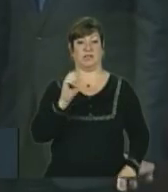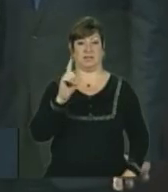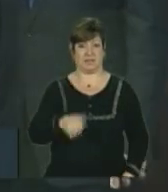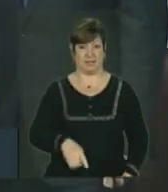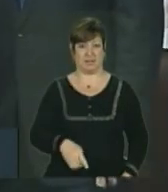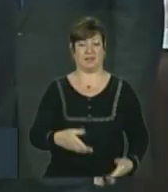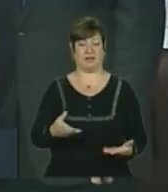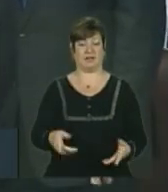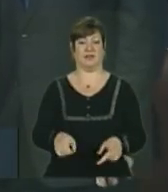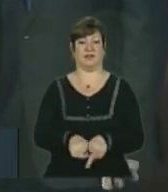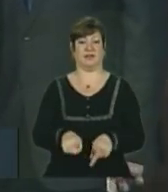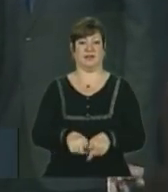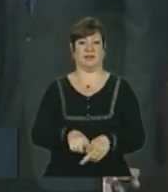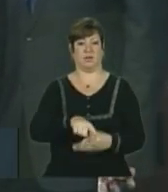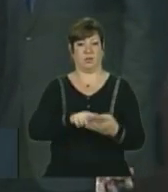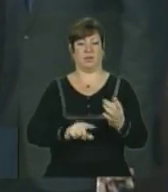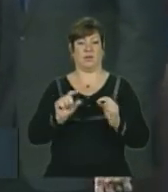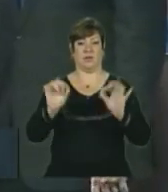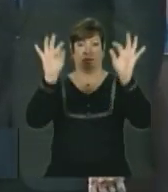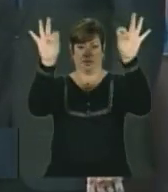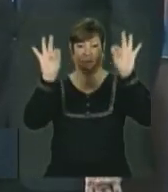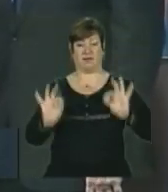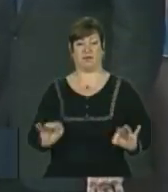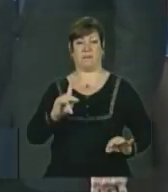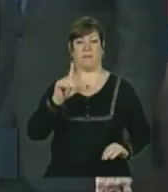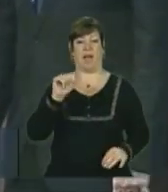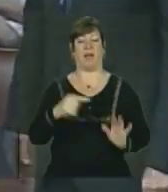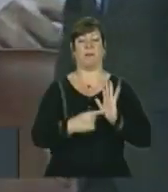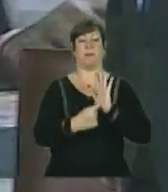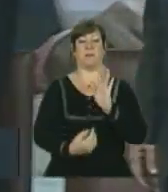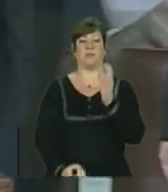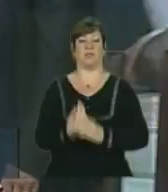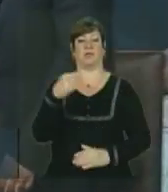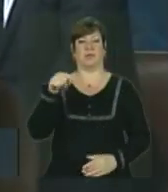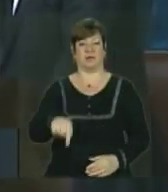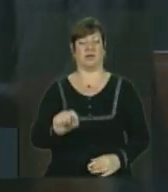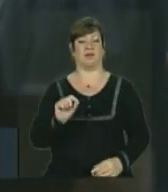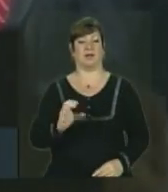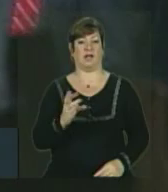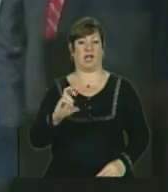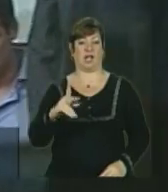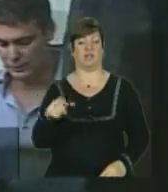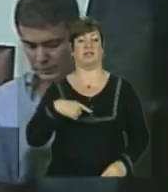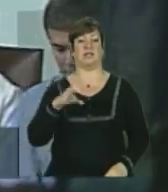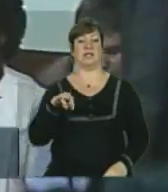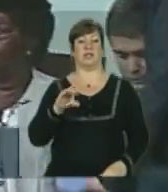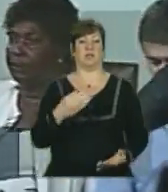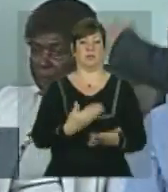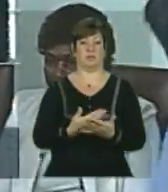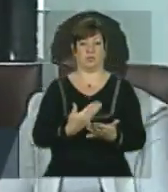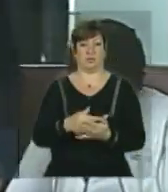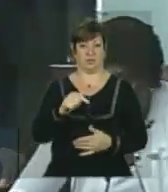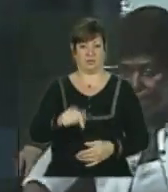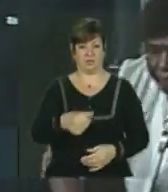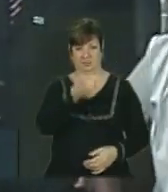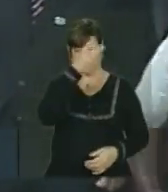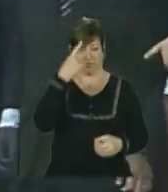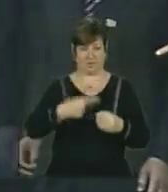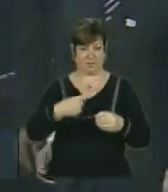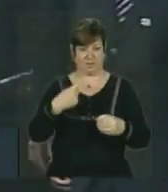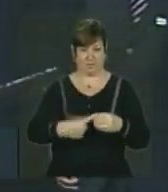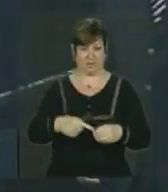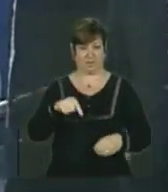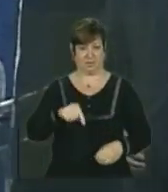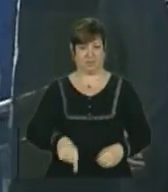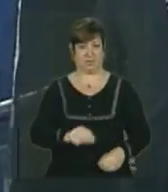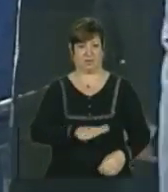Esciomar Gomes da Silva, a descerrar placa alusiva à inauguração do Centro Municipal de Educação